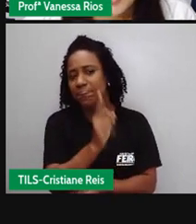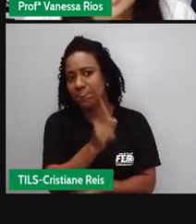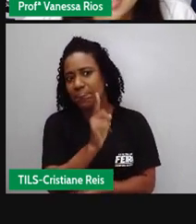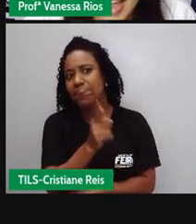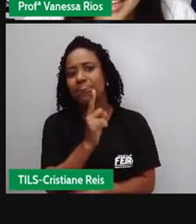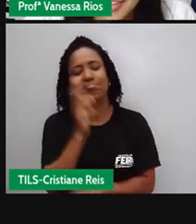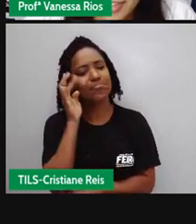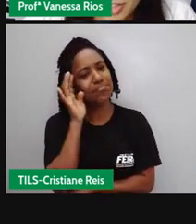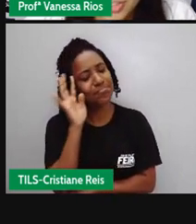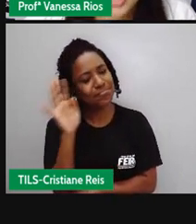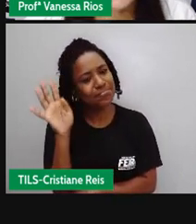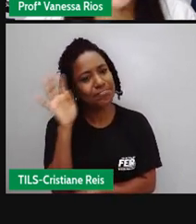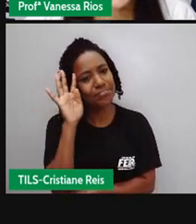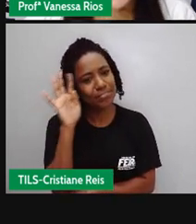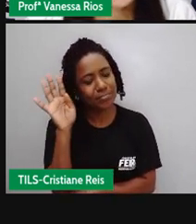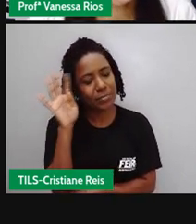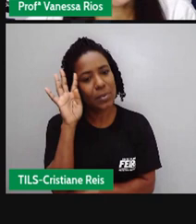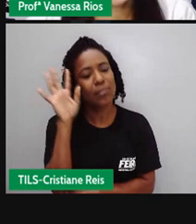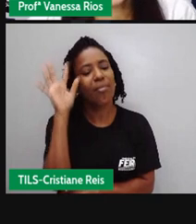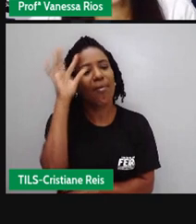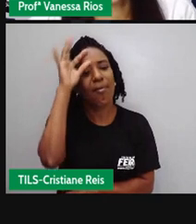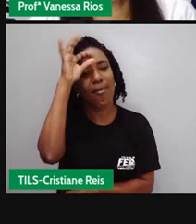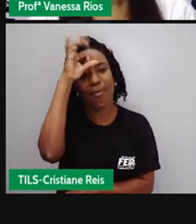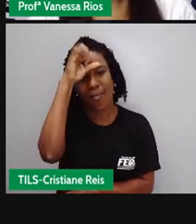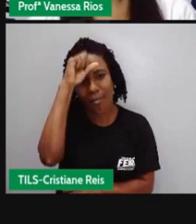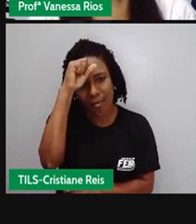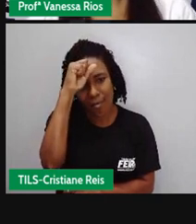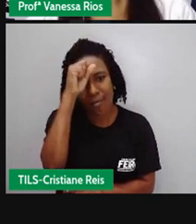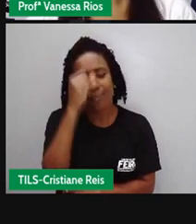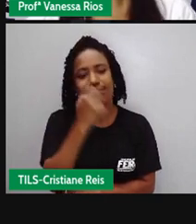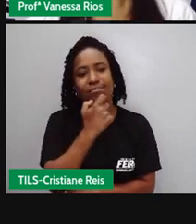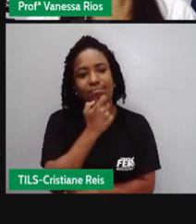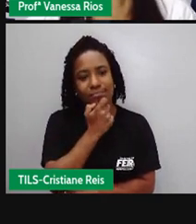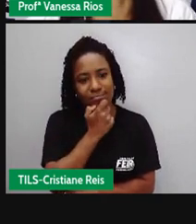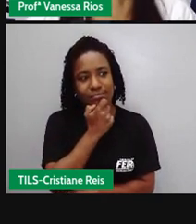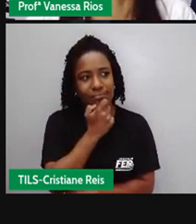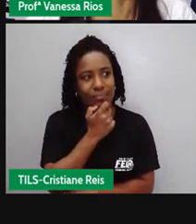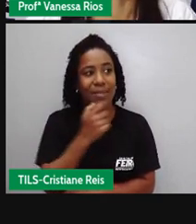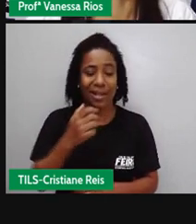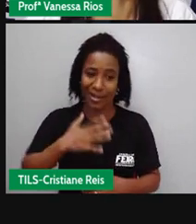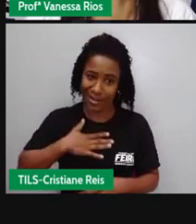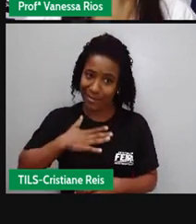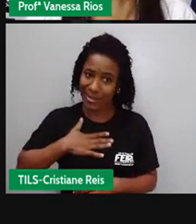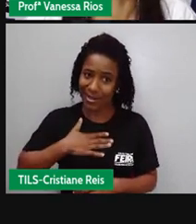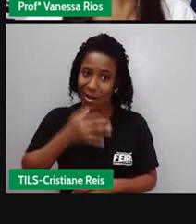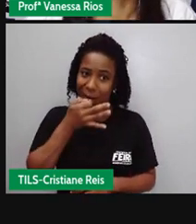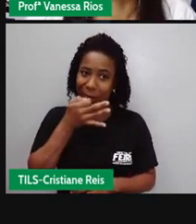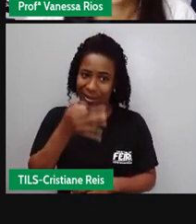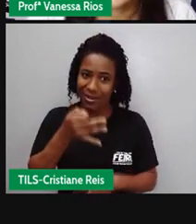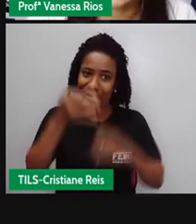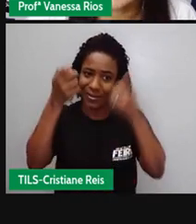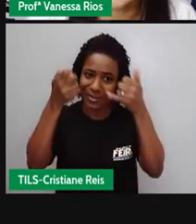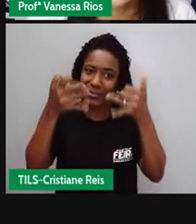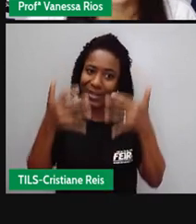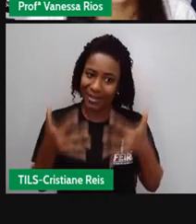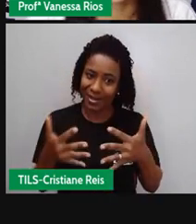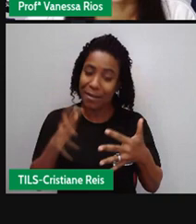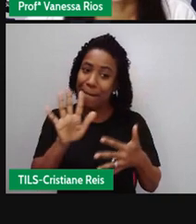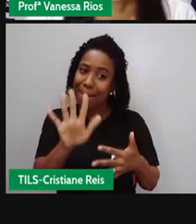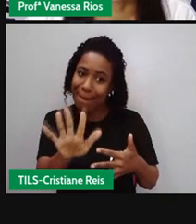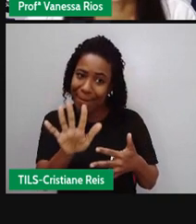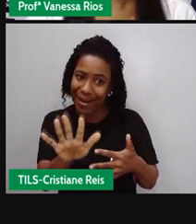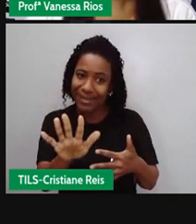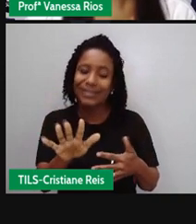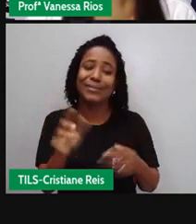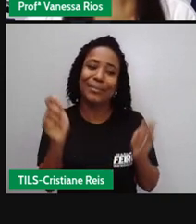você pensar e refletir não é a Pró falou aqui da interpretação dela mas as interpretações podem variar também não é